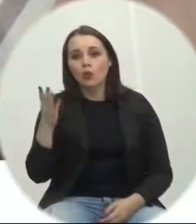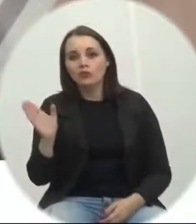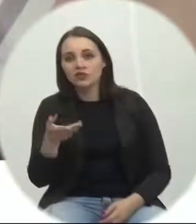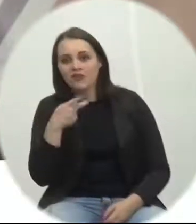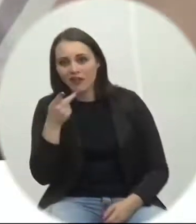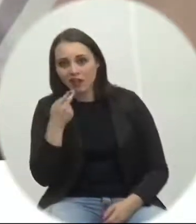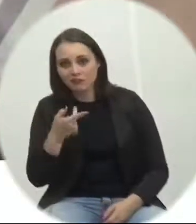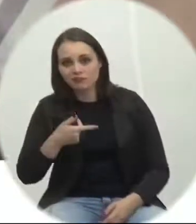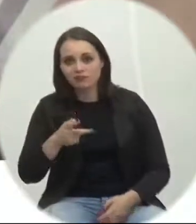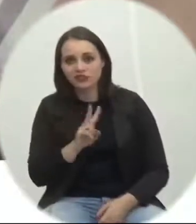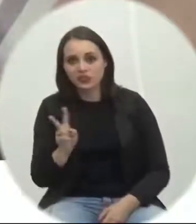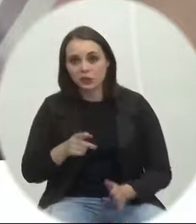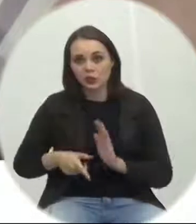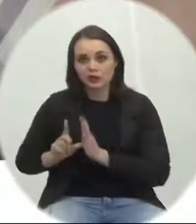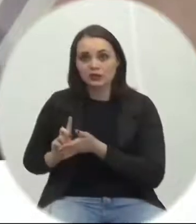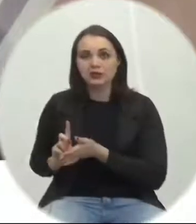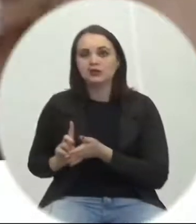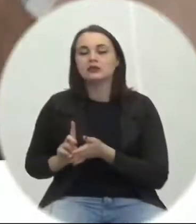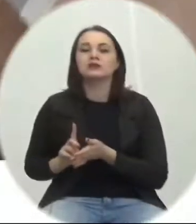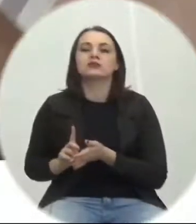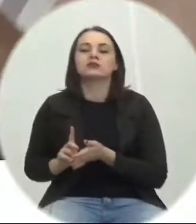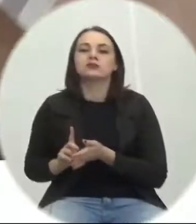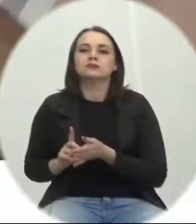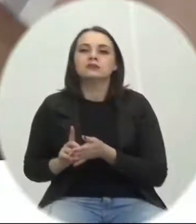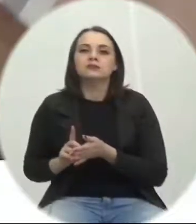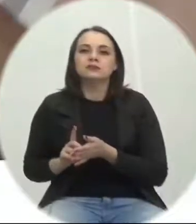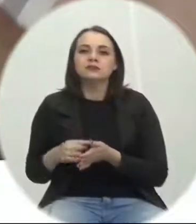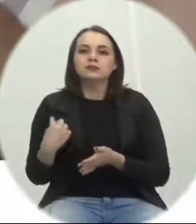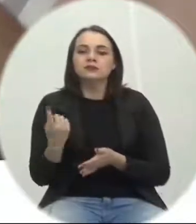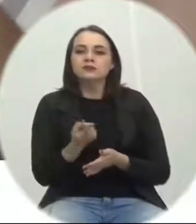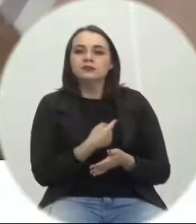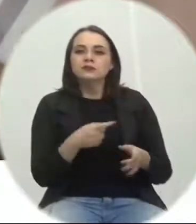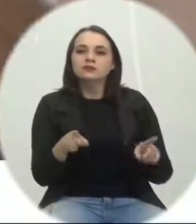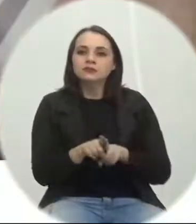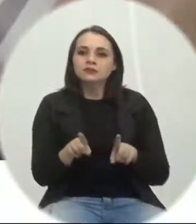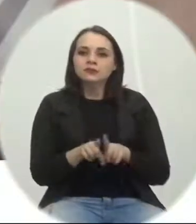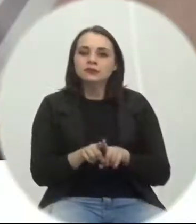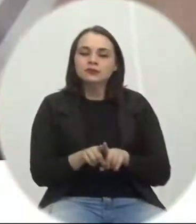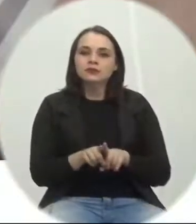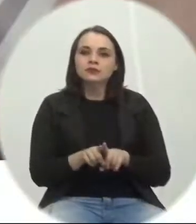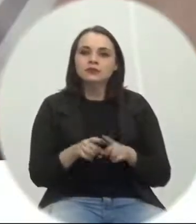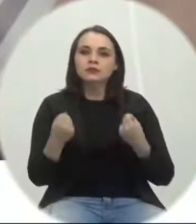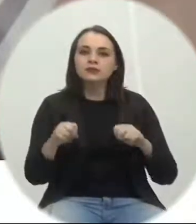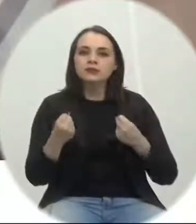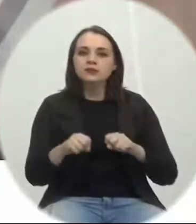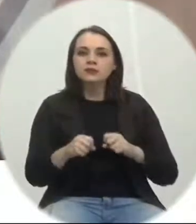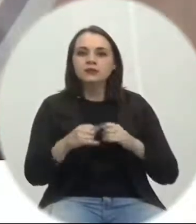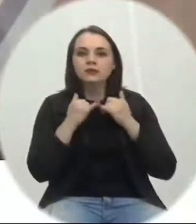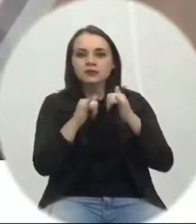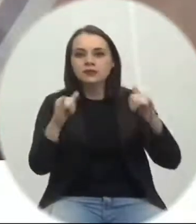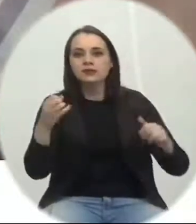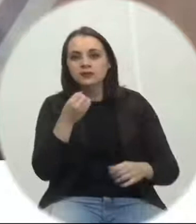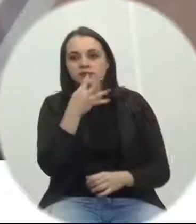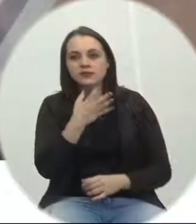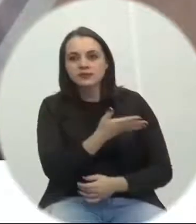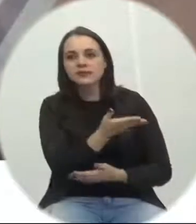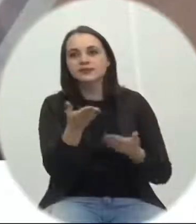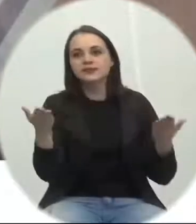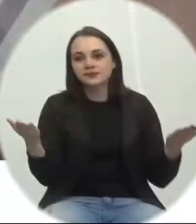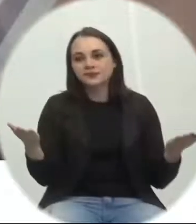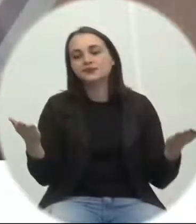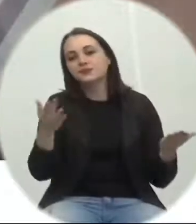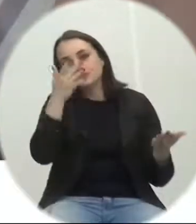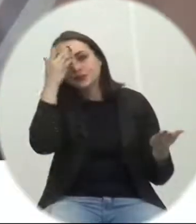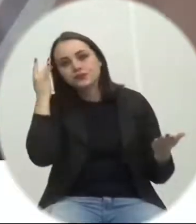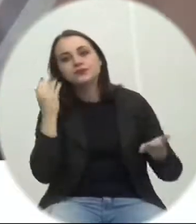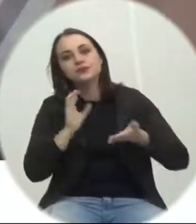vereador Daniel Antunes, a gente também tem que trazer boas notícias, boas informações de pessoas